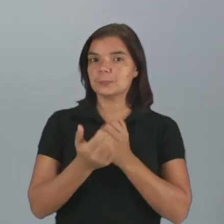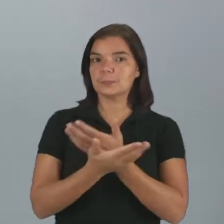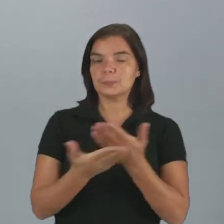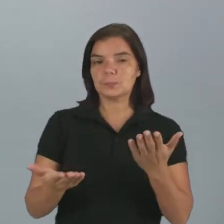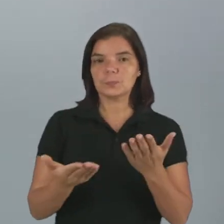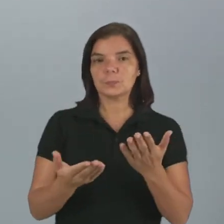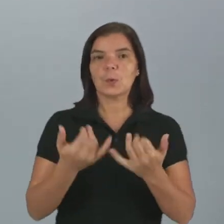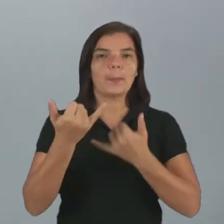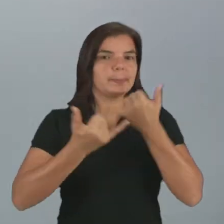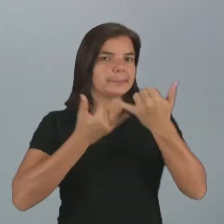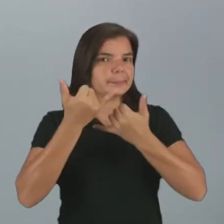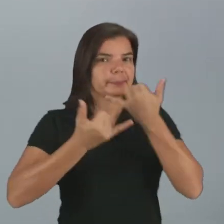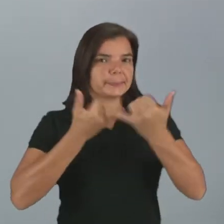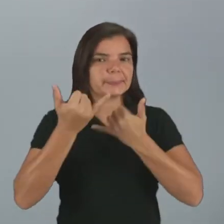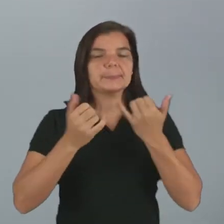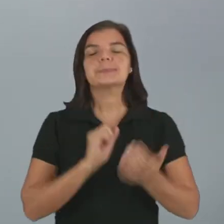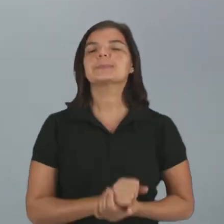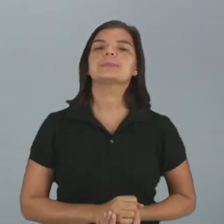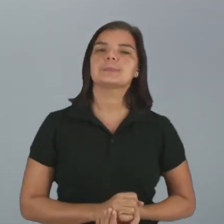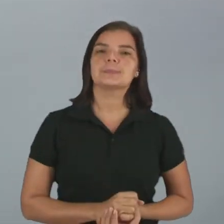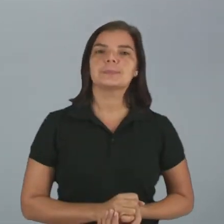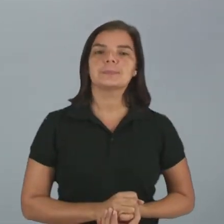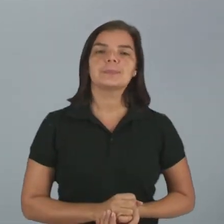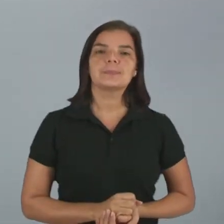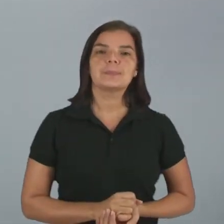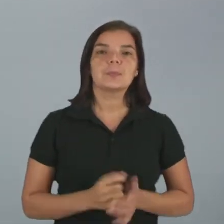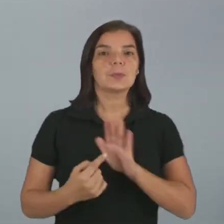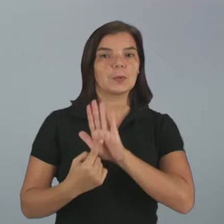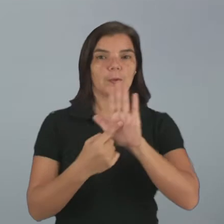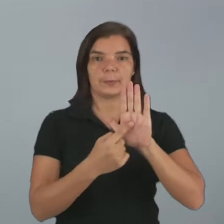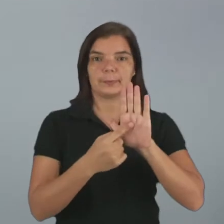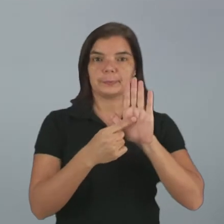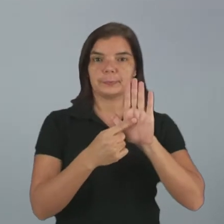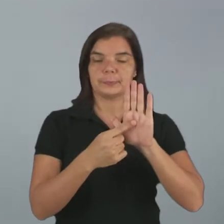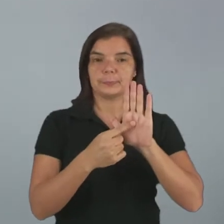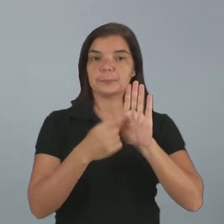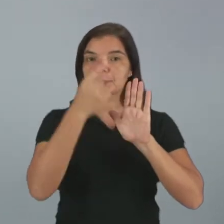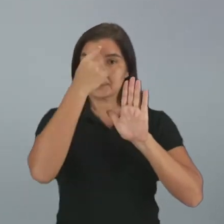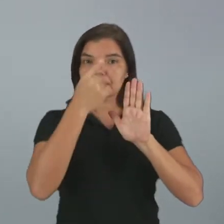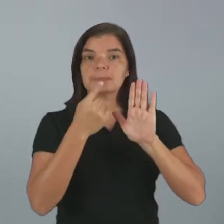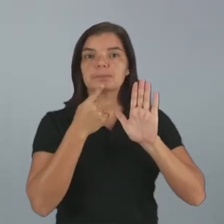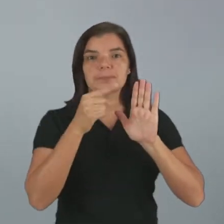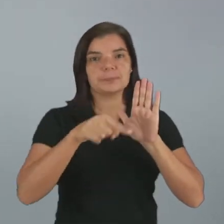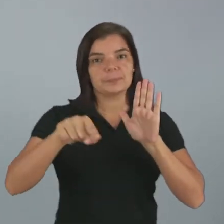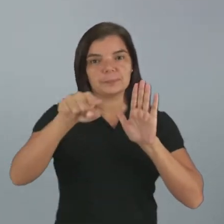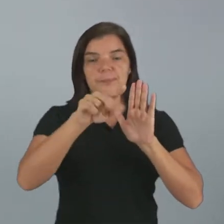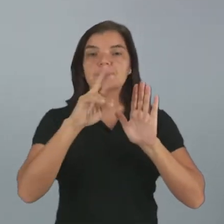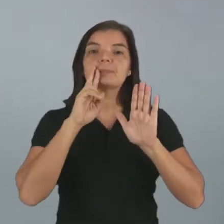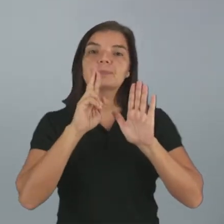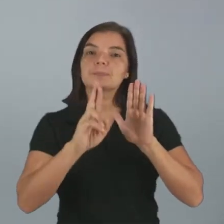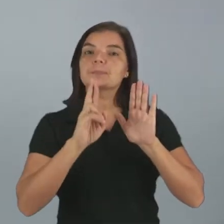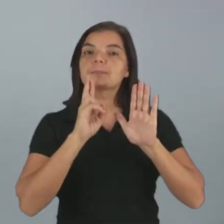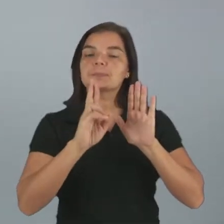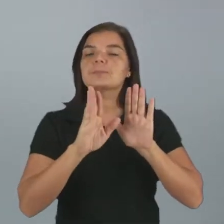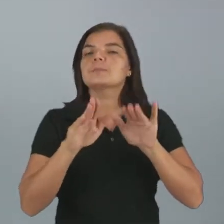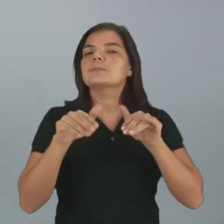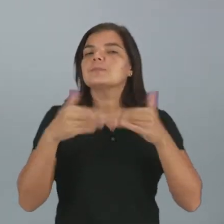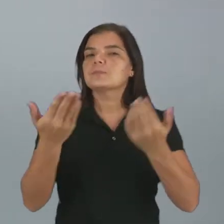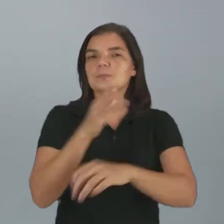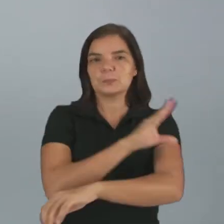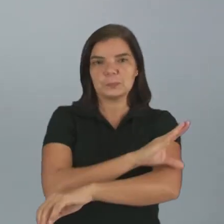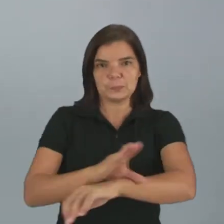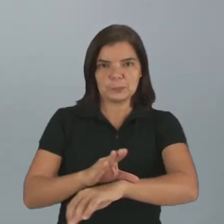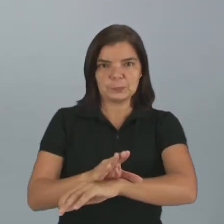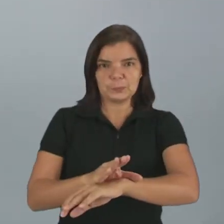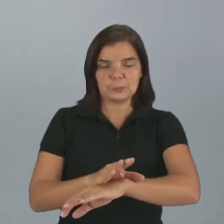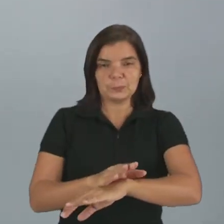um joguinho. Agora vamos jogar. Eu vou mostrar para vocês uma imagem e vocês vão me dizer de que cultura,